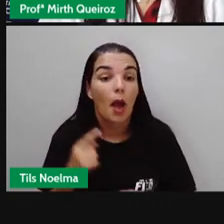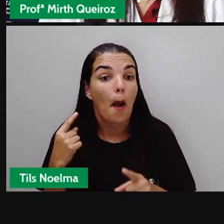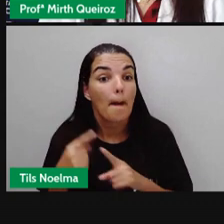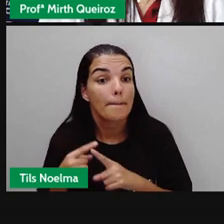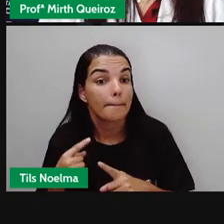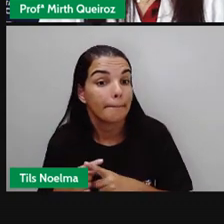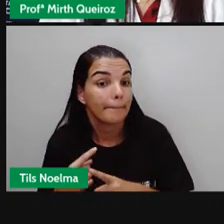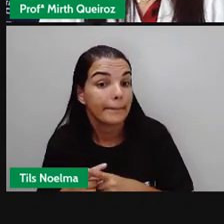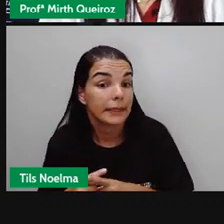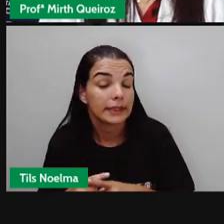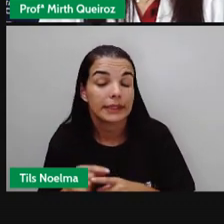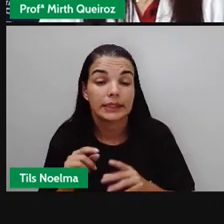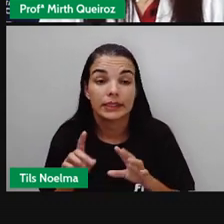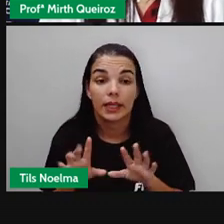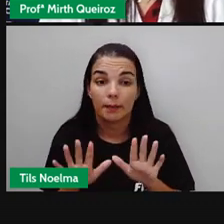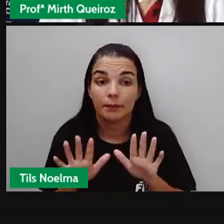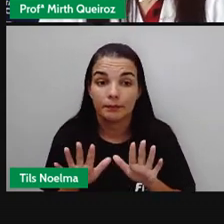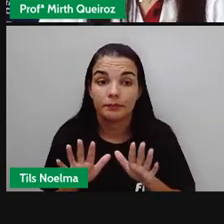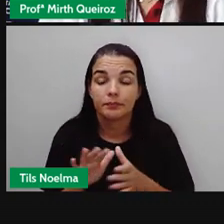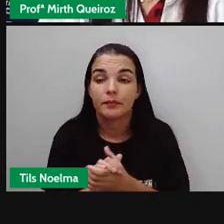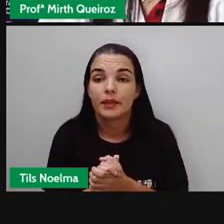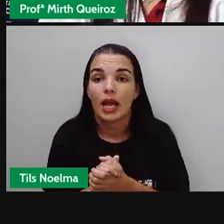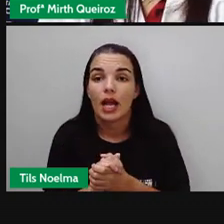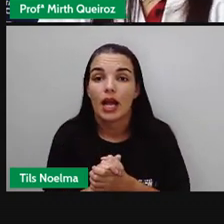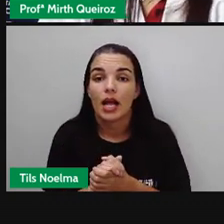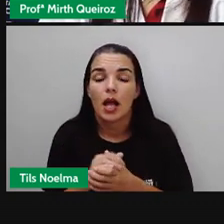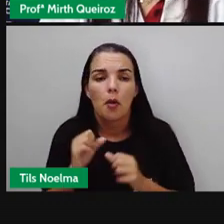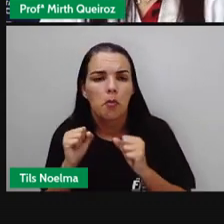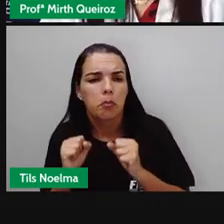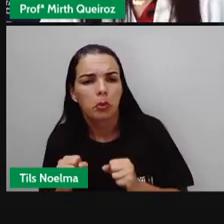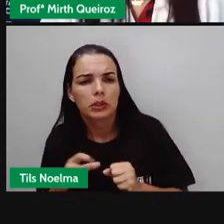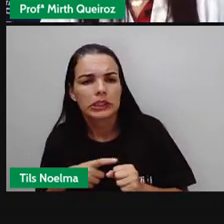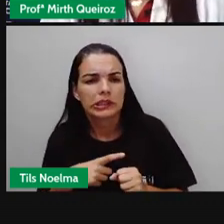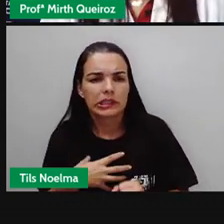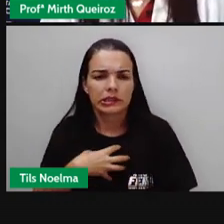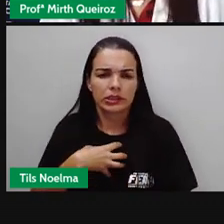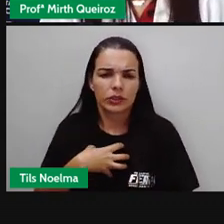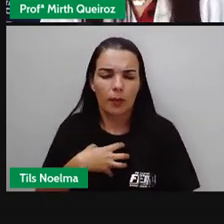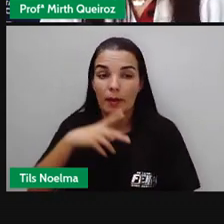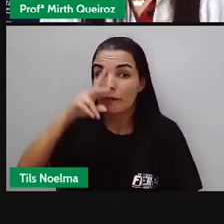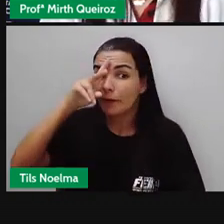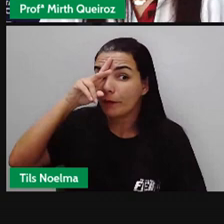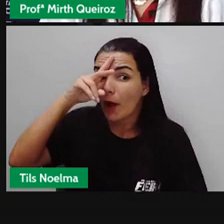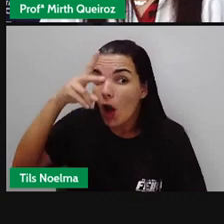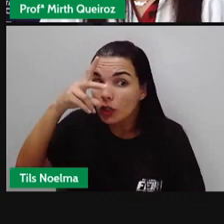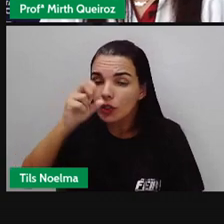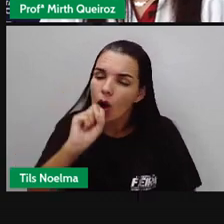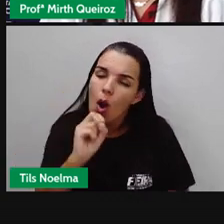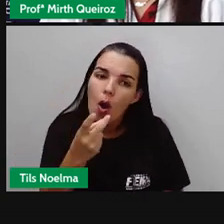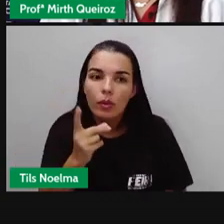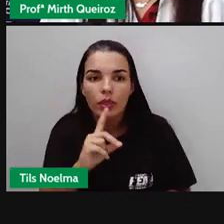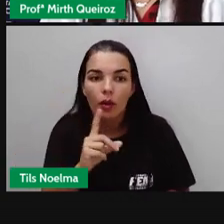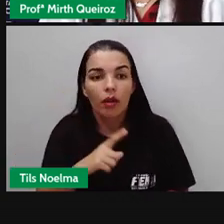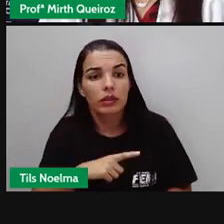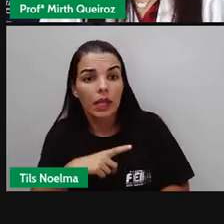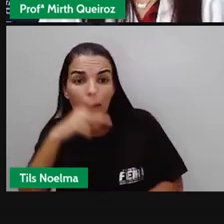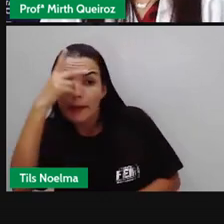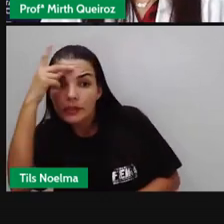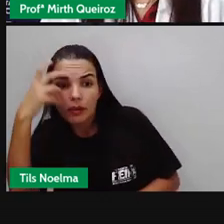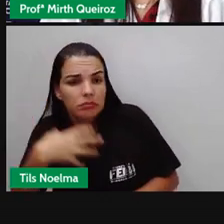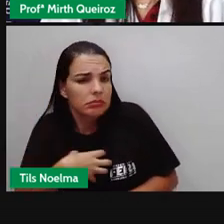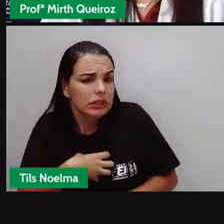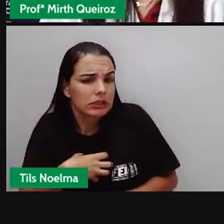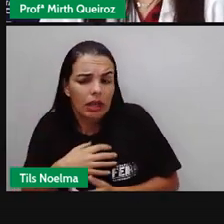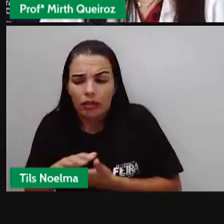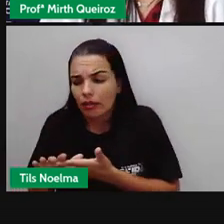Porém, esses sintomas, eles podem vir em menor ou em maior intensidade. Tem pessoas que não apresentam sintoma. Por isso que é